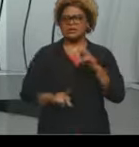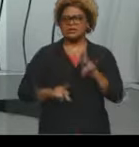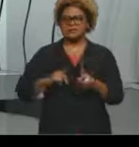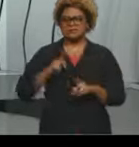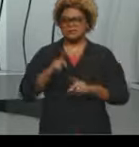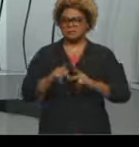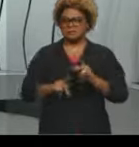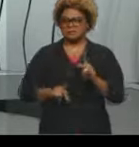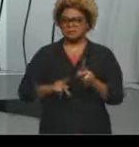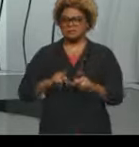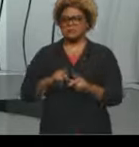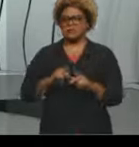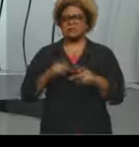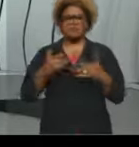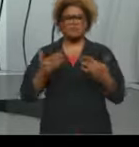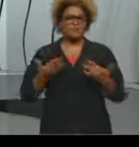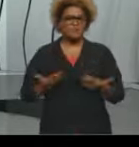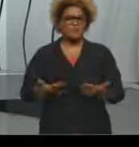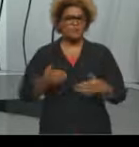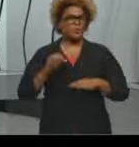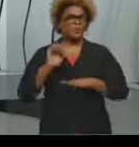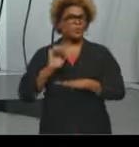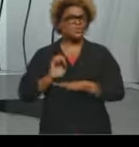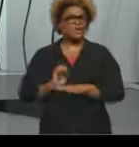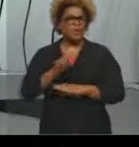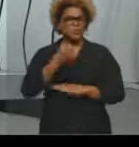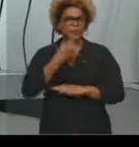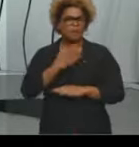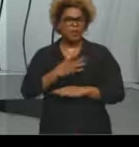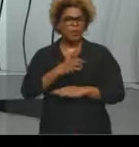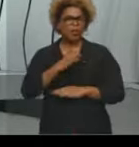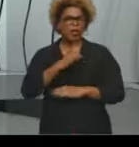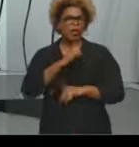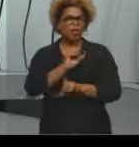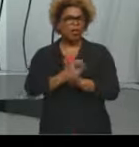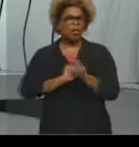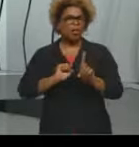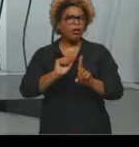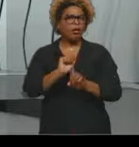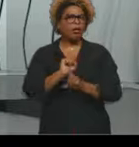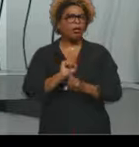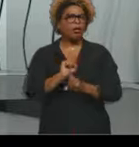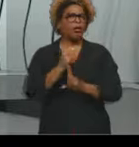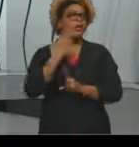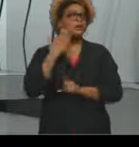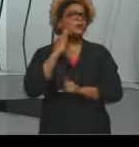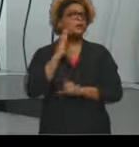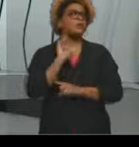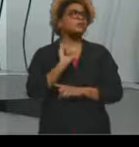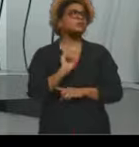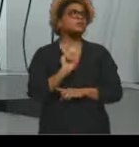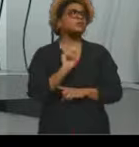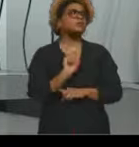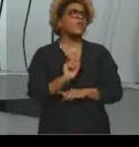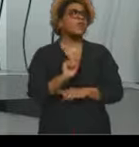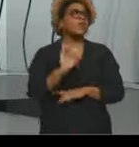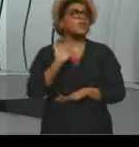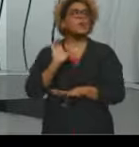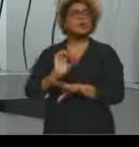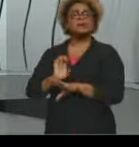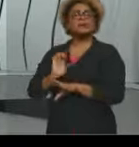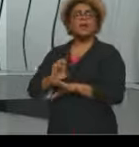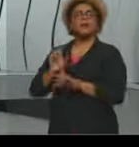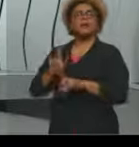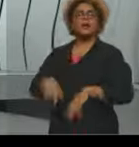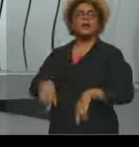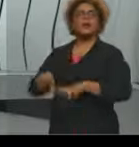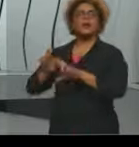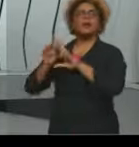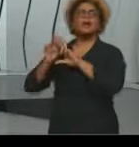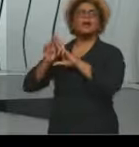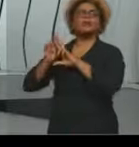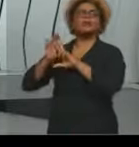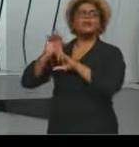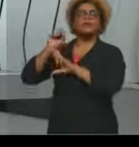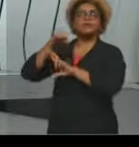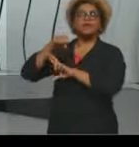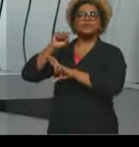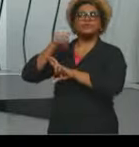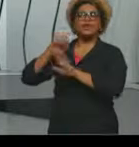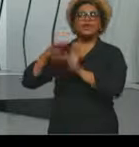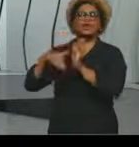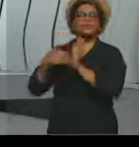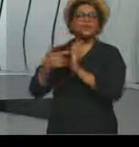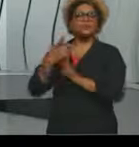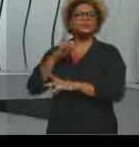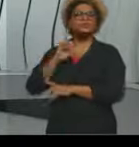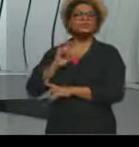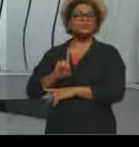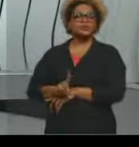dentro do Estado de Bem-Estar Social, a gente entende que o Estado, ele tem responsabilidade com relação a esses direitos,